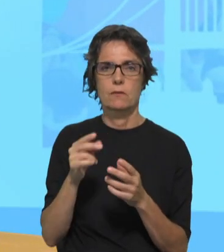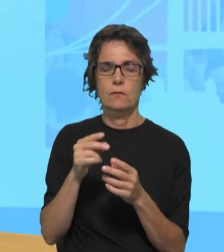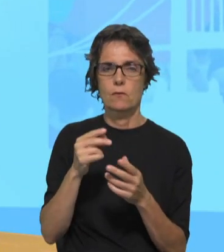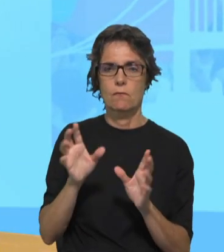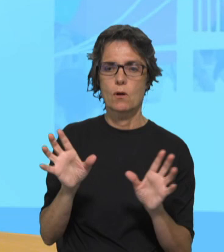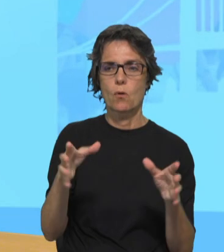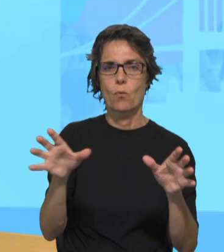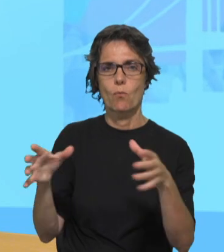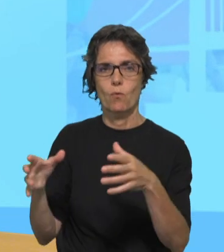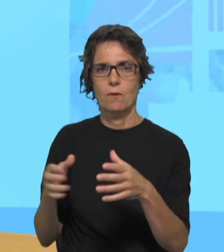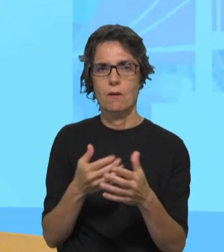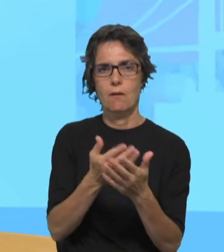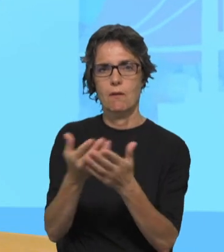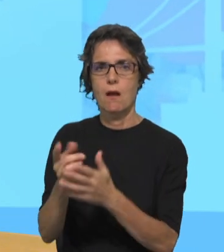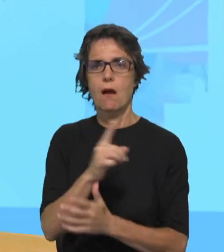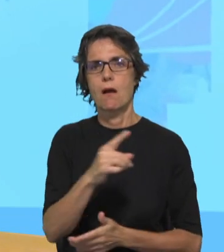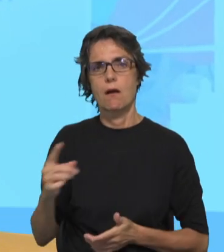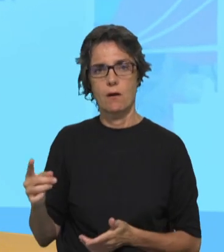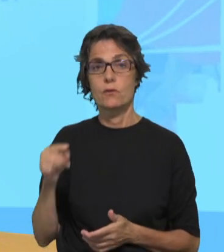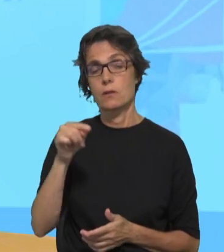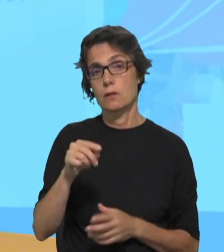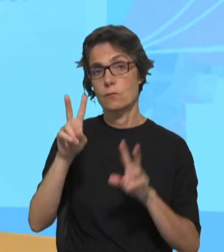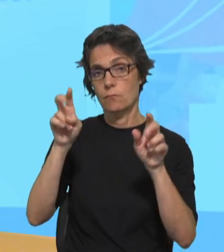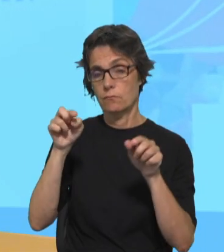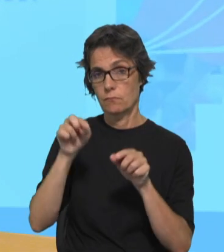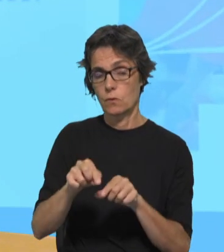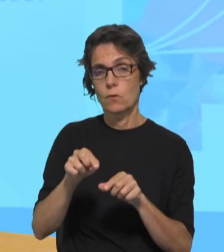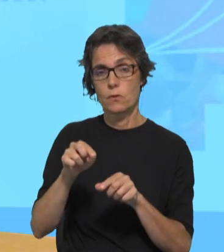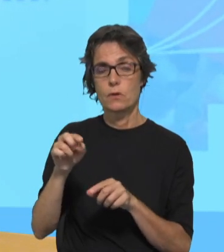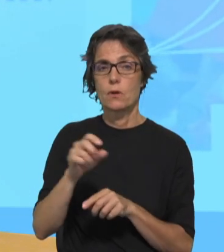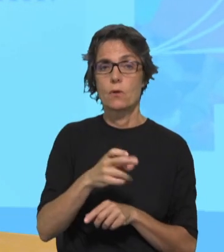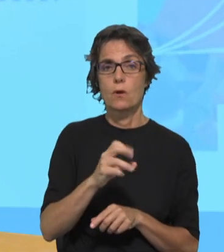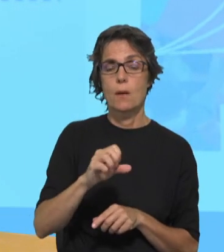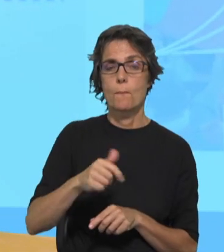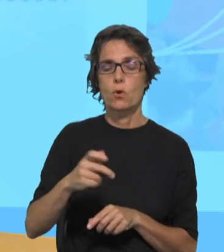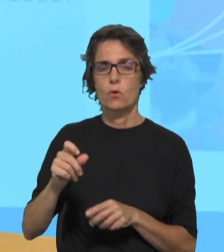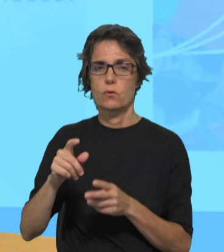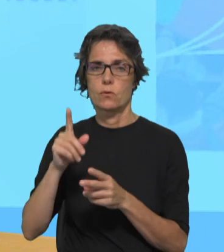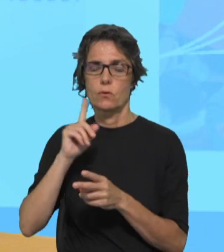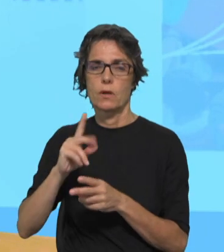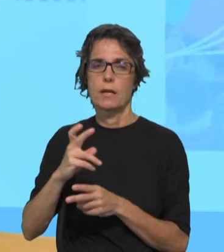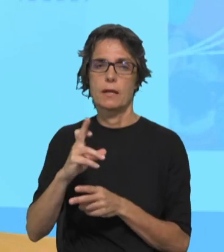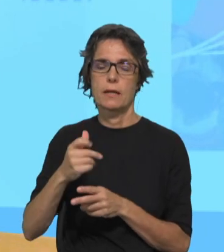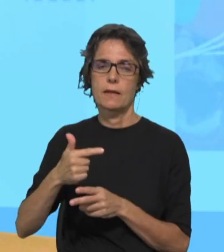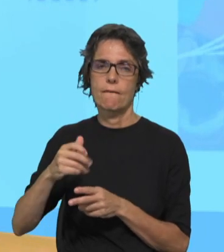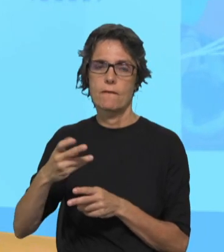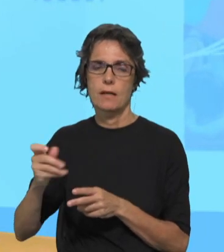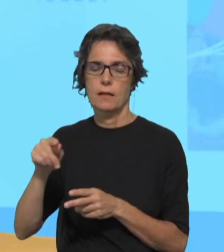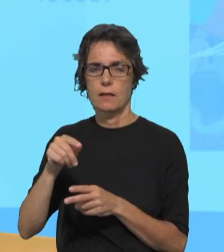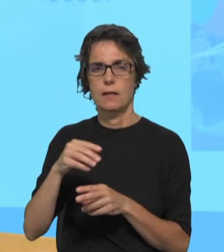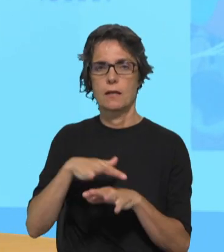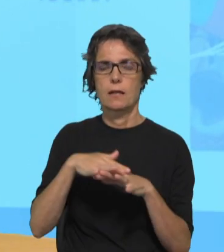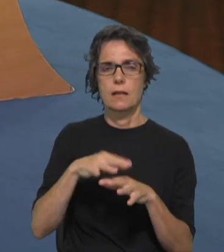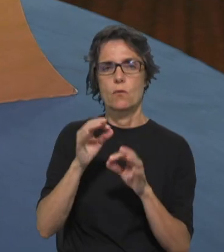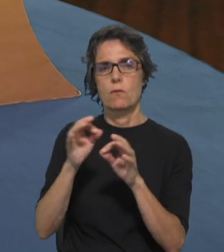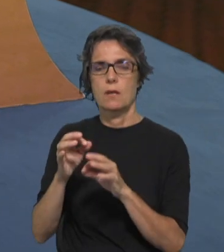comunidades? É o que vamos aprofundar com o Juan Ambrosio e Rita Veiga da Rede Cuidar da Casa Comum. Boa tarde,